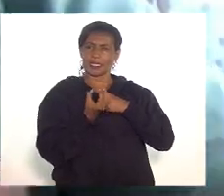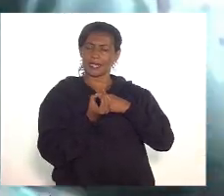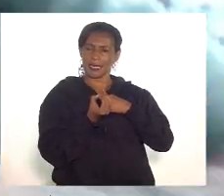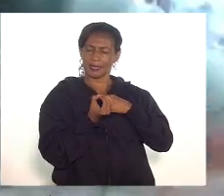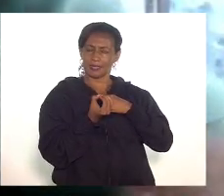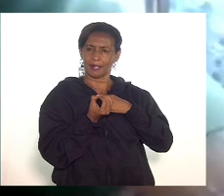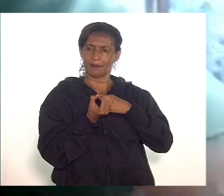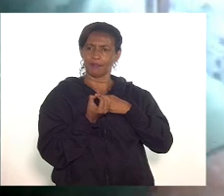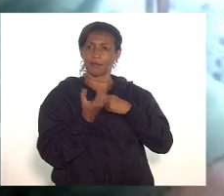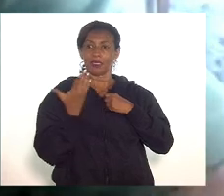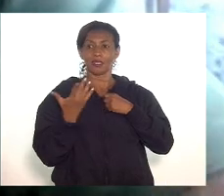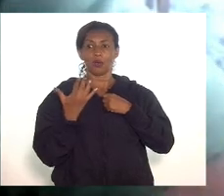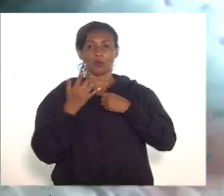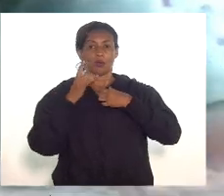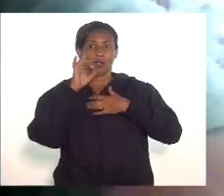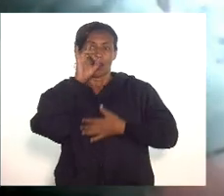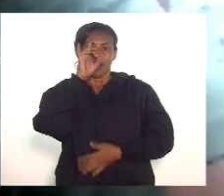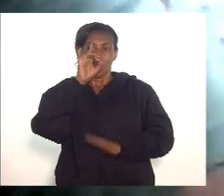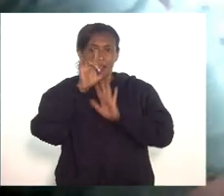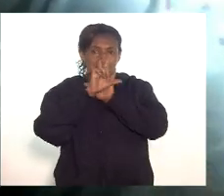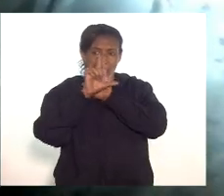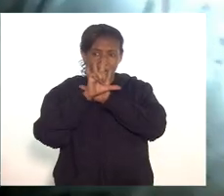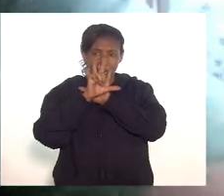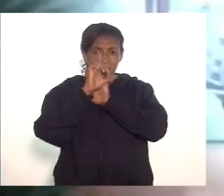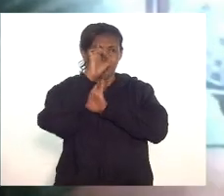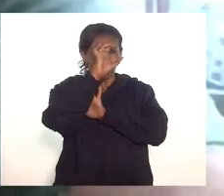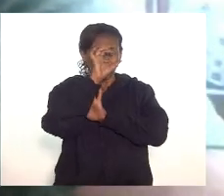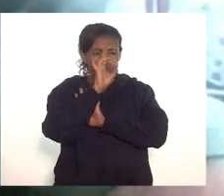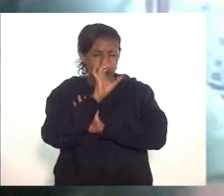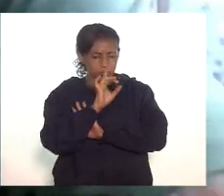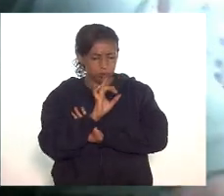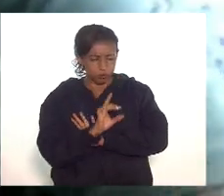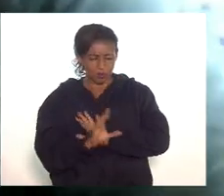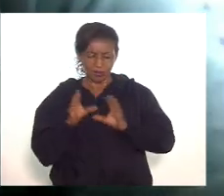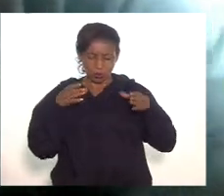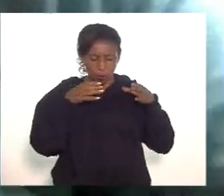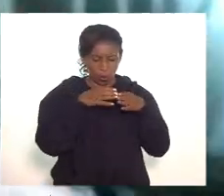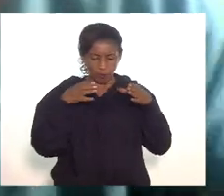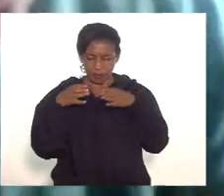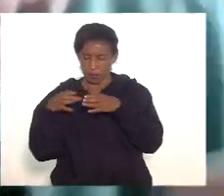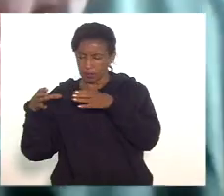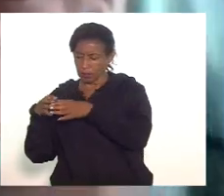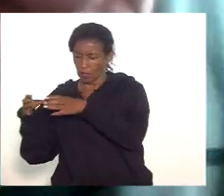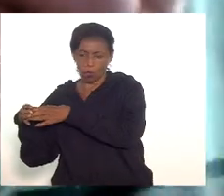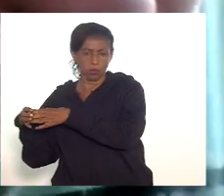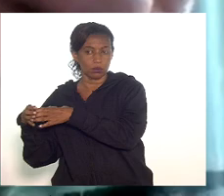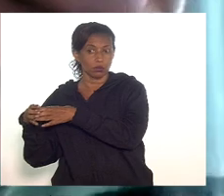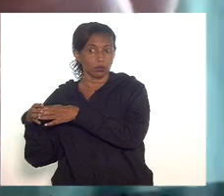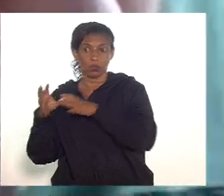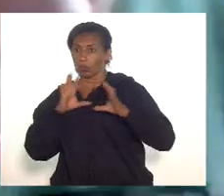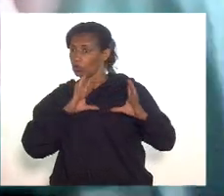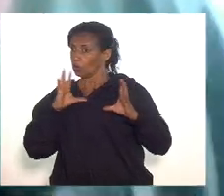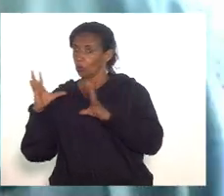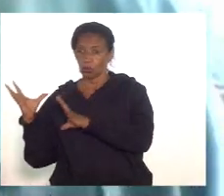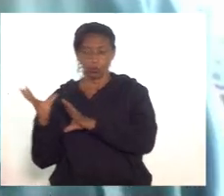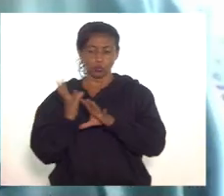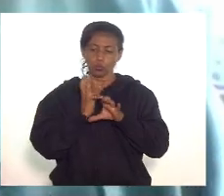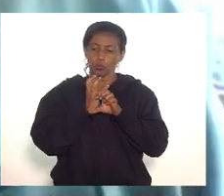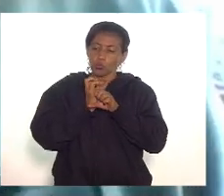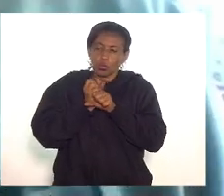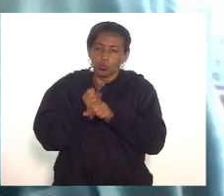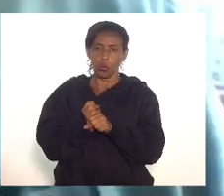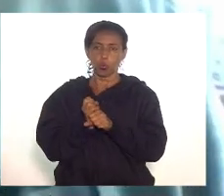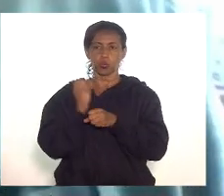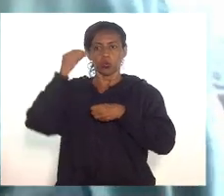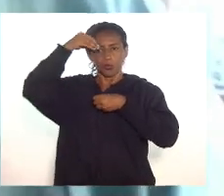ao invés de cada lei ter a sua punição ou ter o seu regulamento, todas elas estão sendo incorporadas